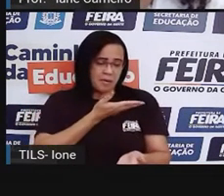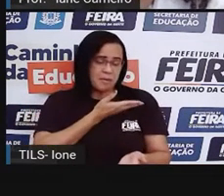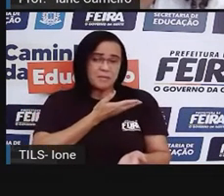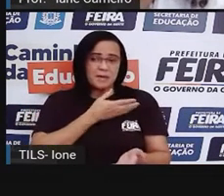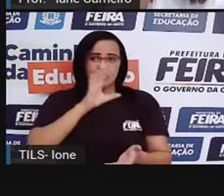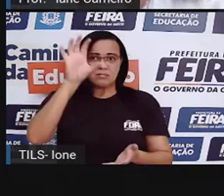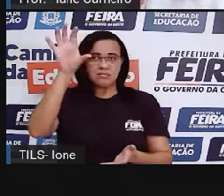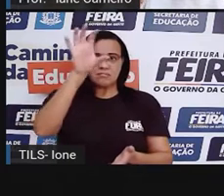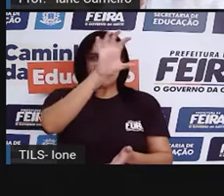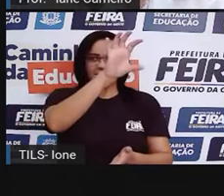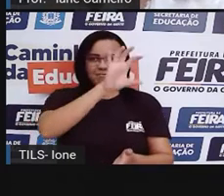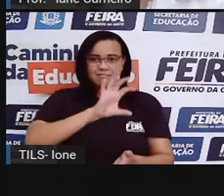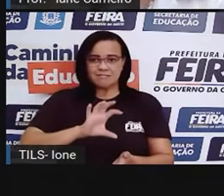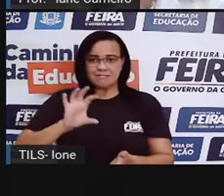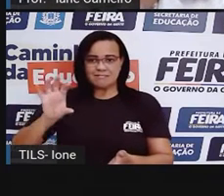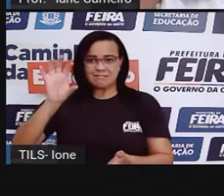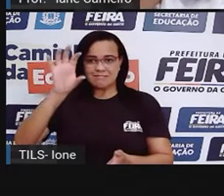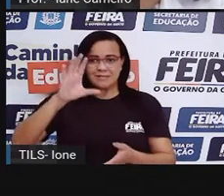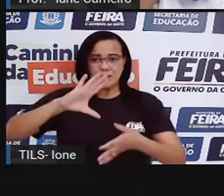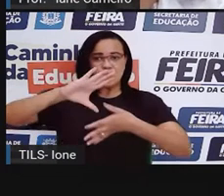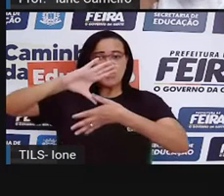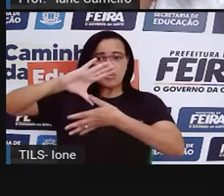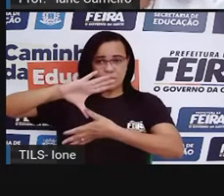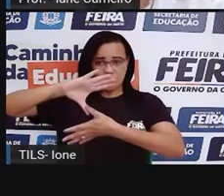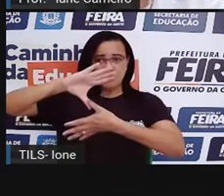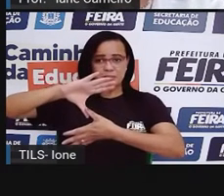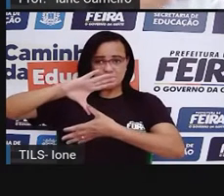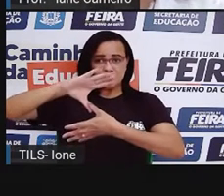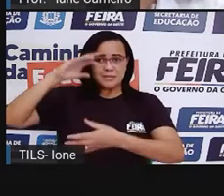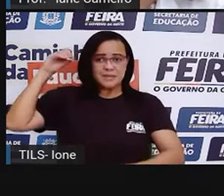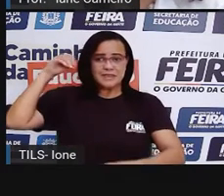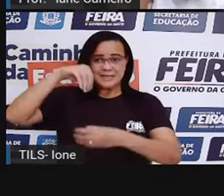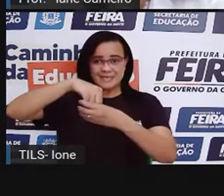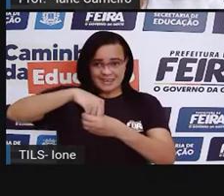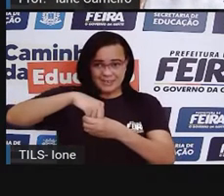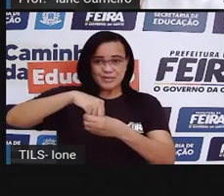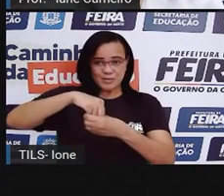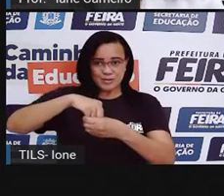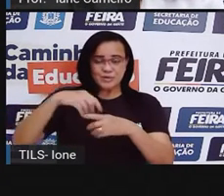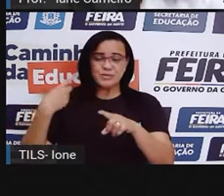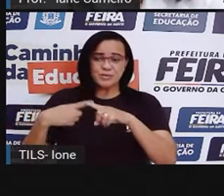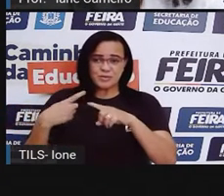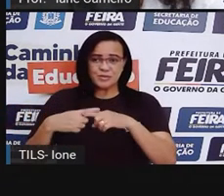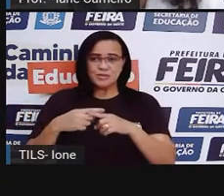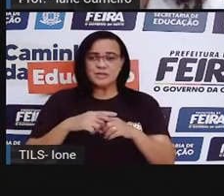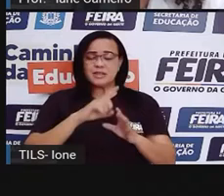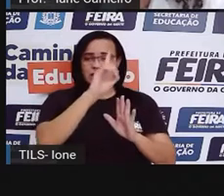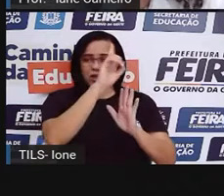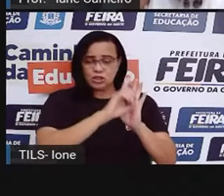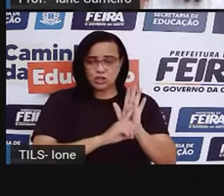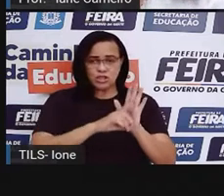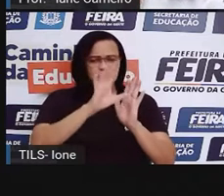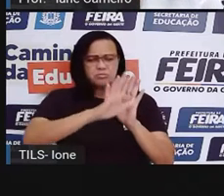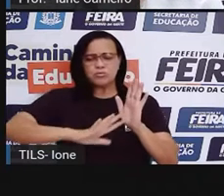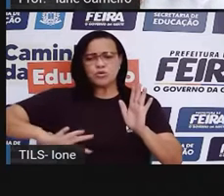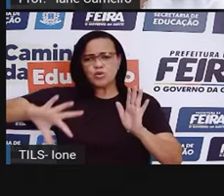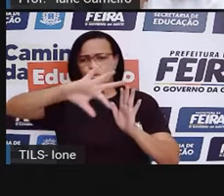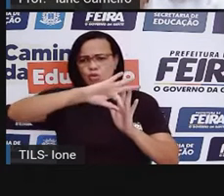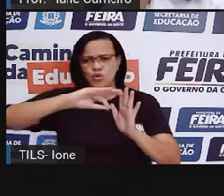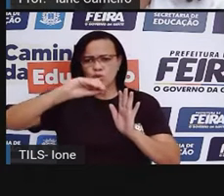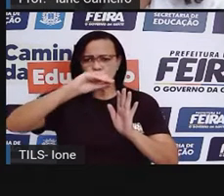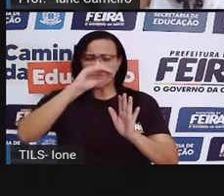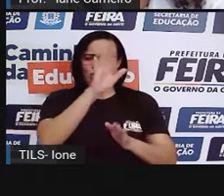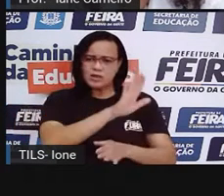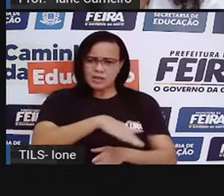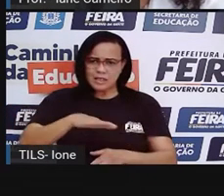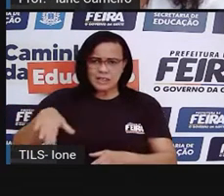do país, né, mostrando que esse estatuto, ele foi feito para todas as crianças brasileiras, né, independente